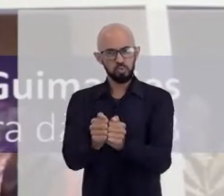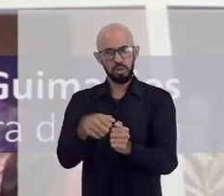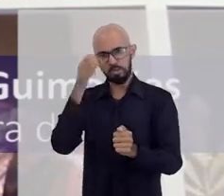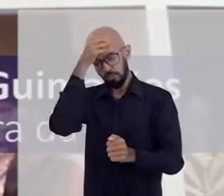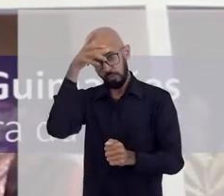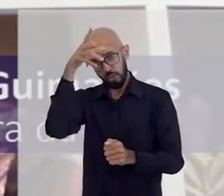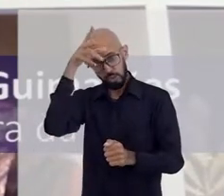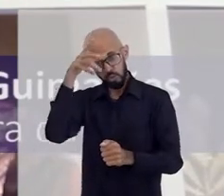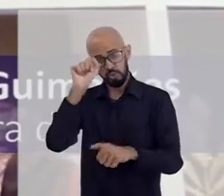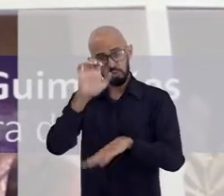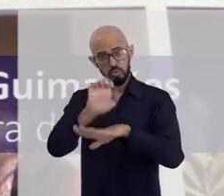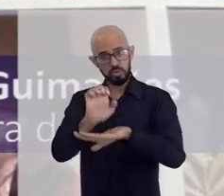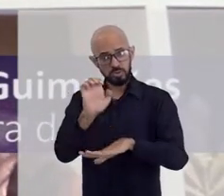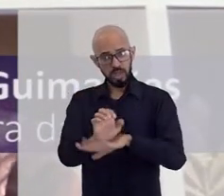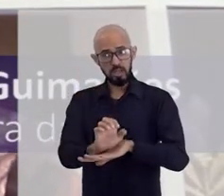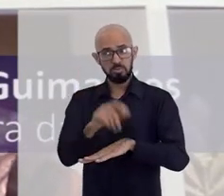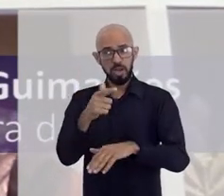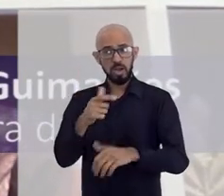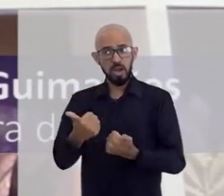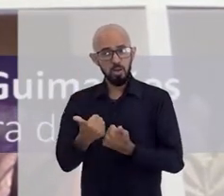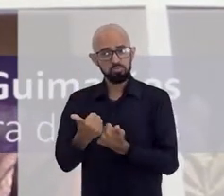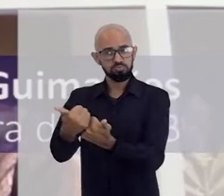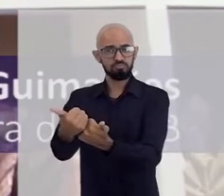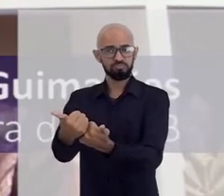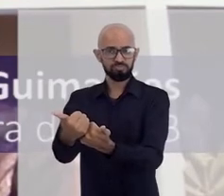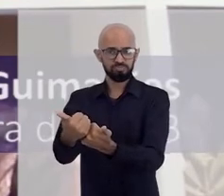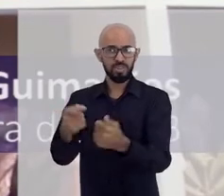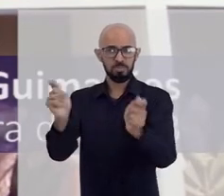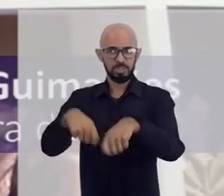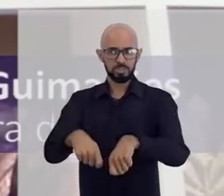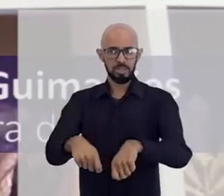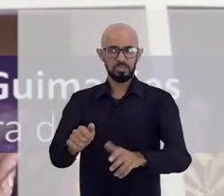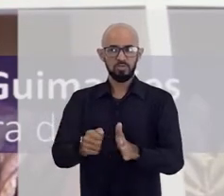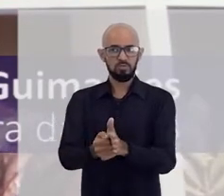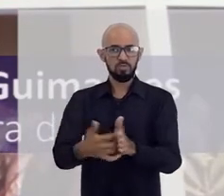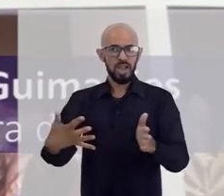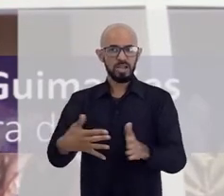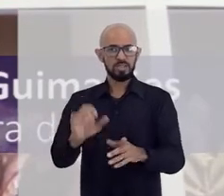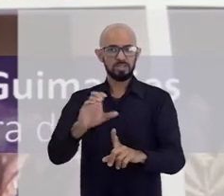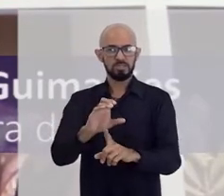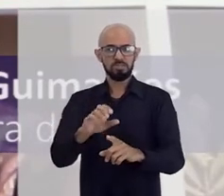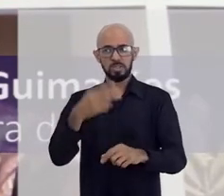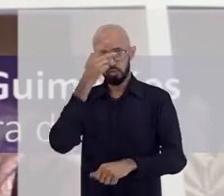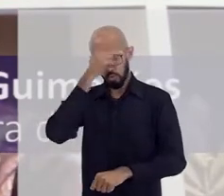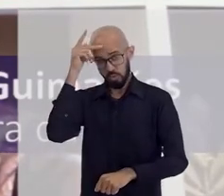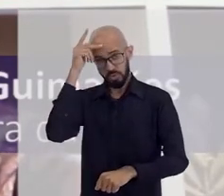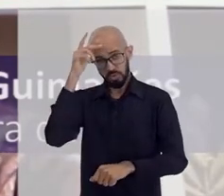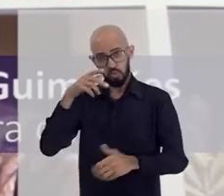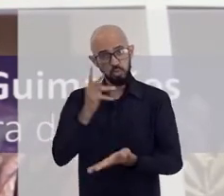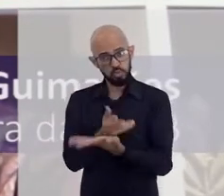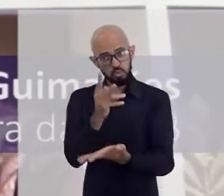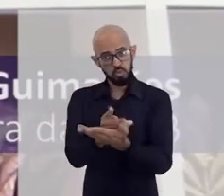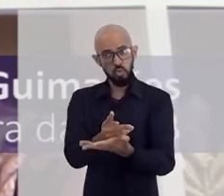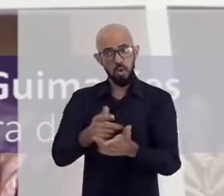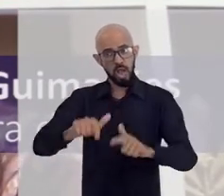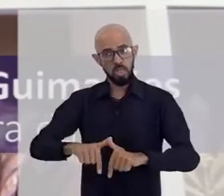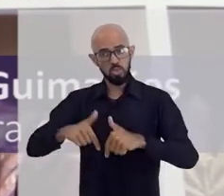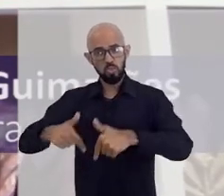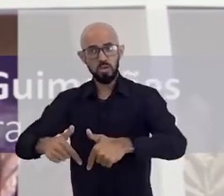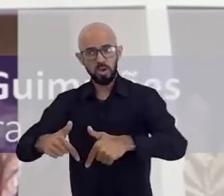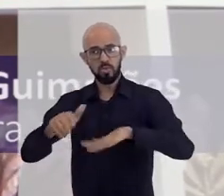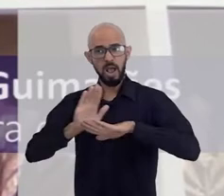otimizar as ações e os recursos. Vários membros da nossa comunidade atuaram e continuam atuando na linha de frente,